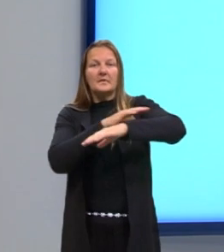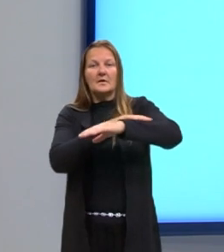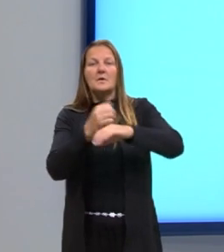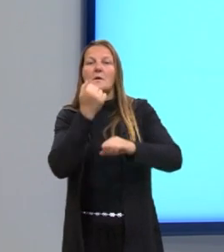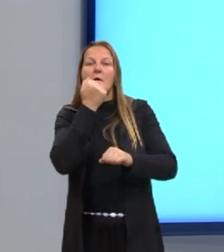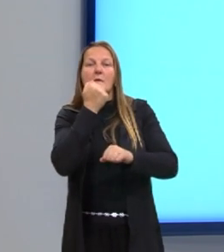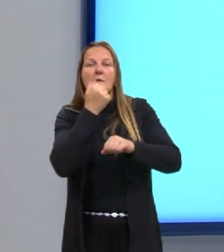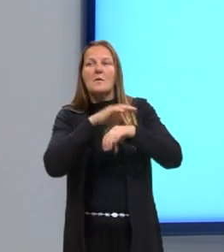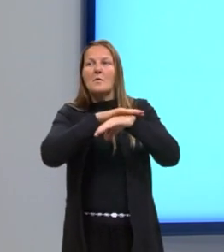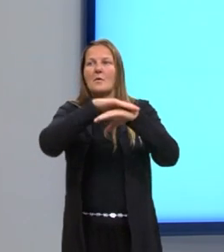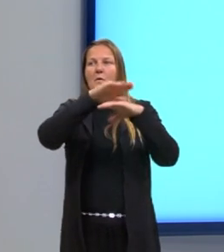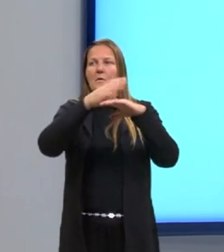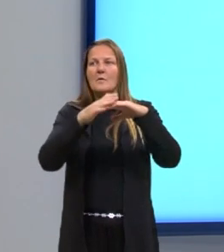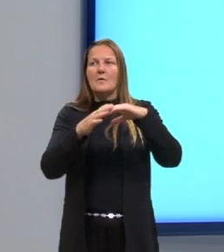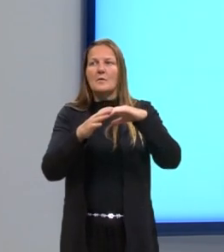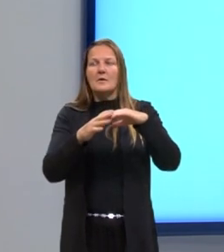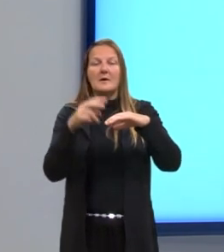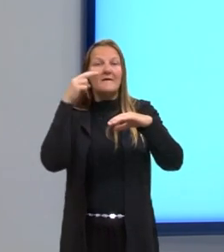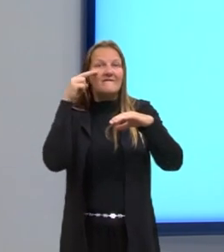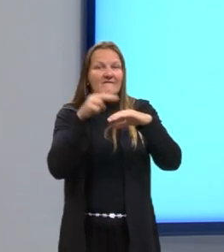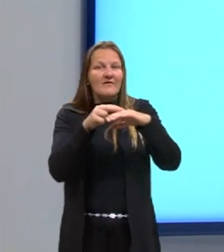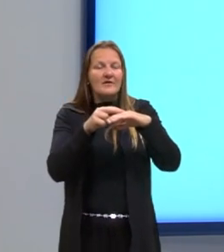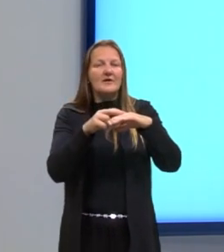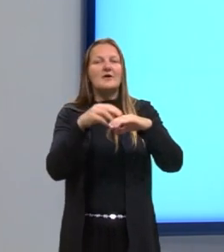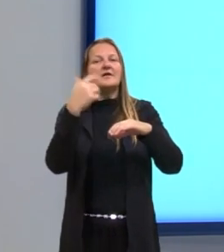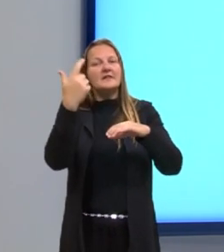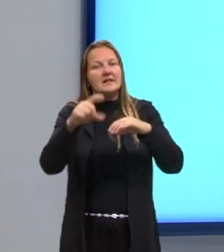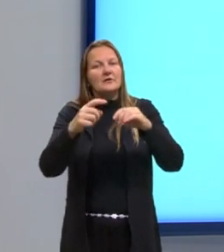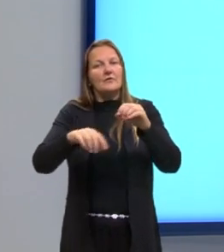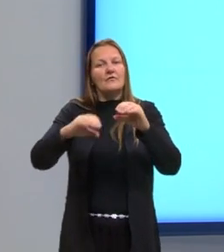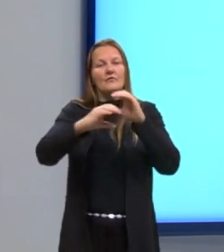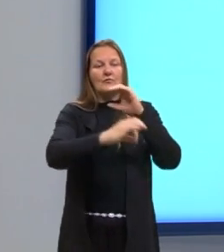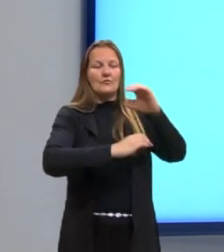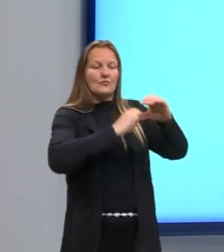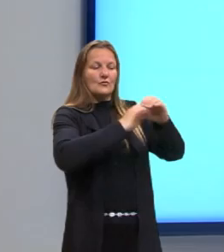elas podem ficar descobertas reiniciando o ciclo.